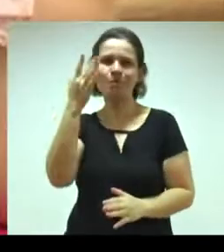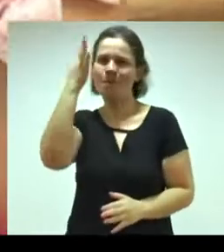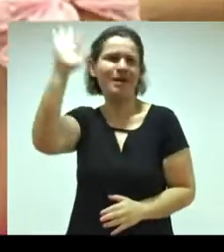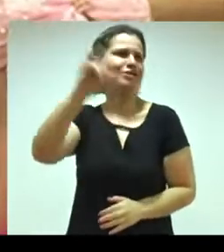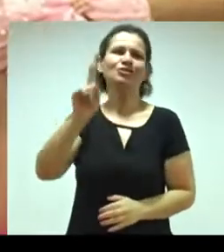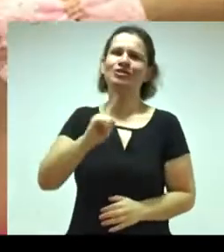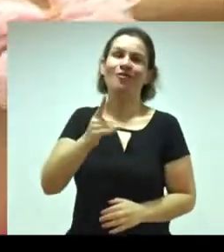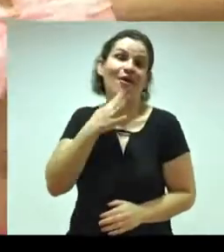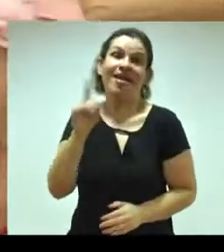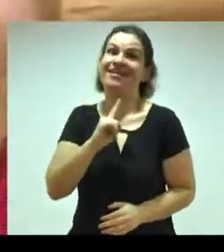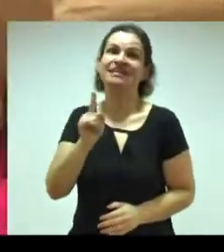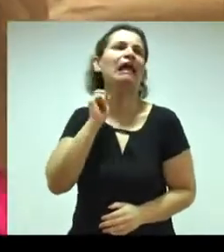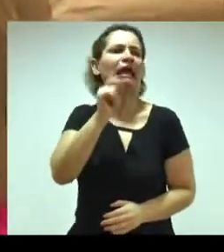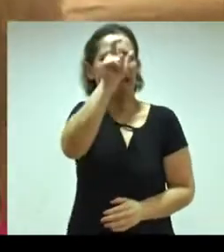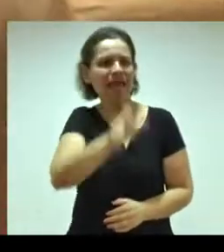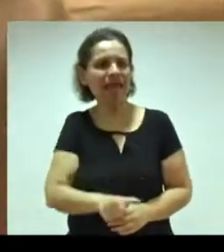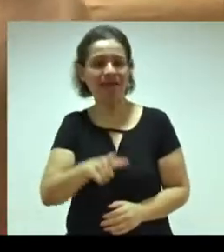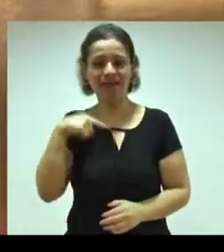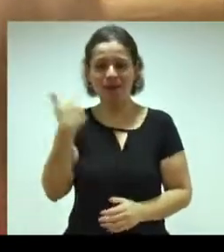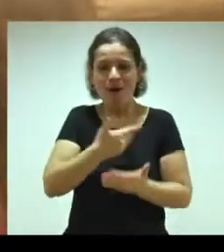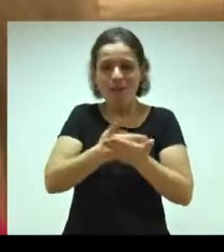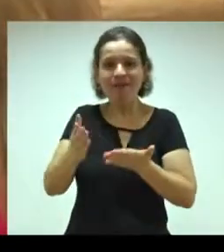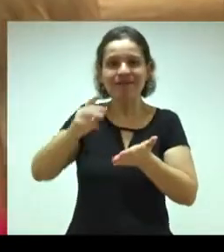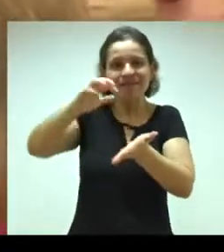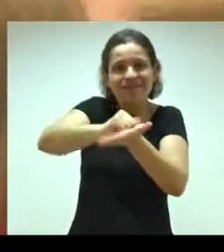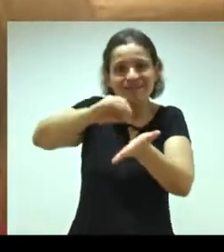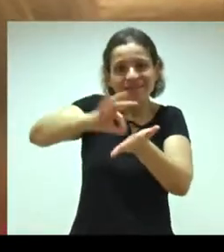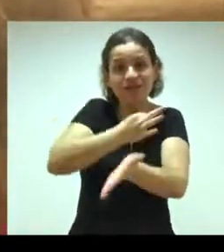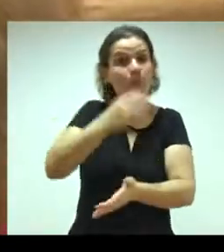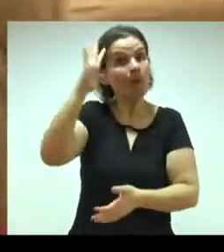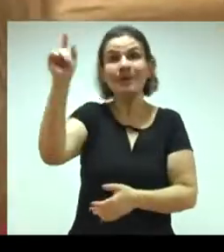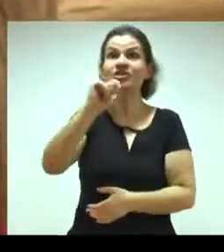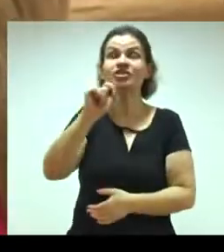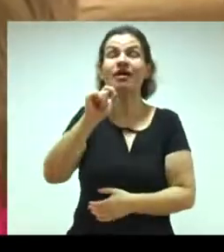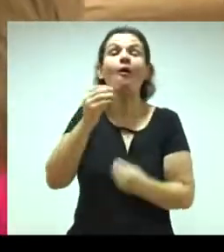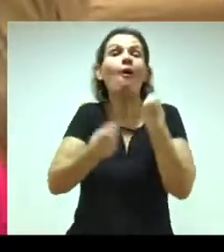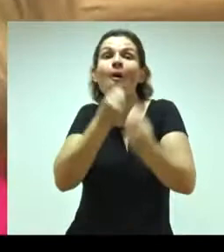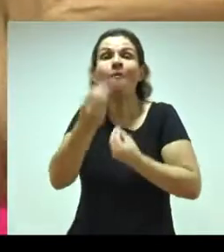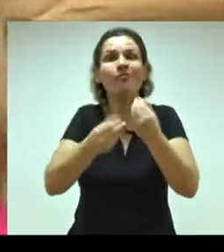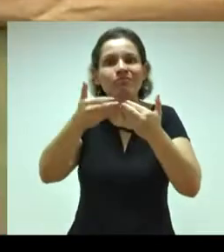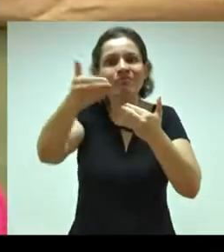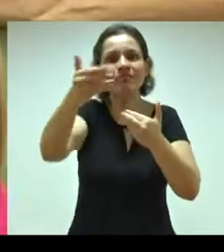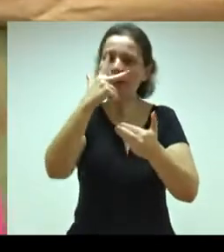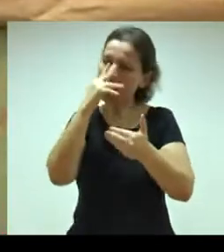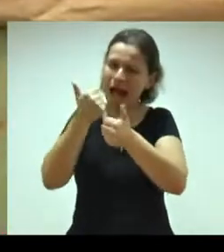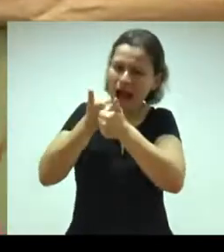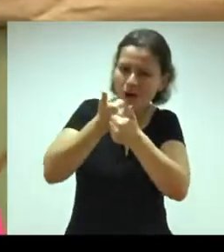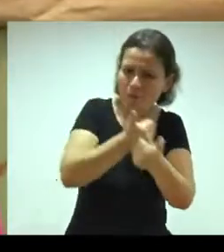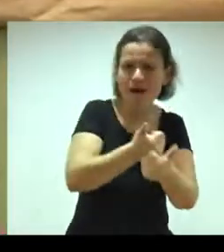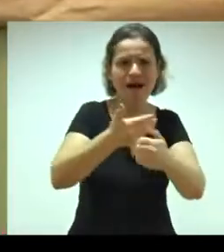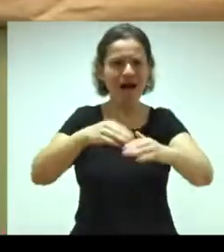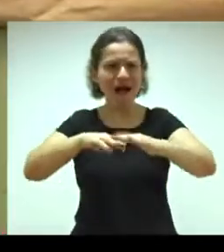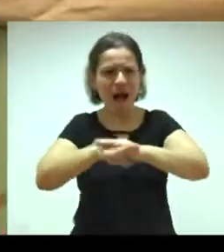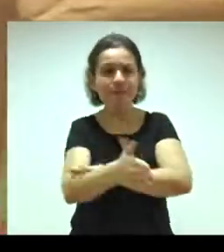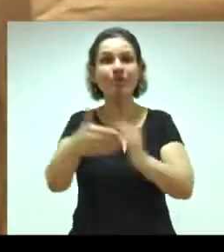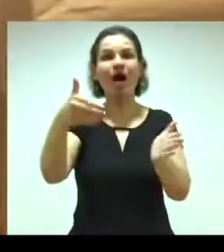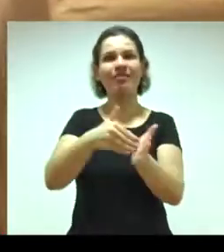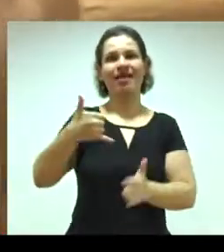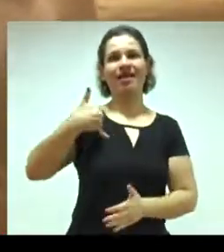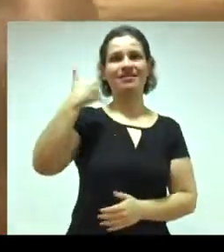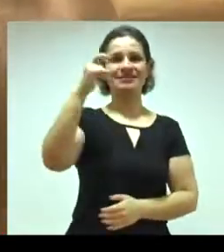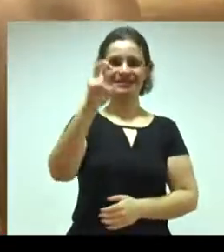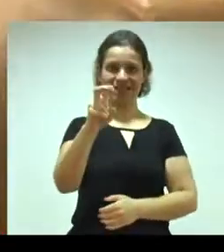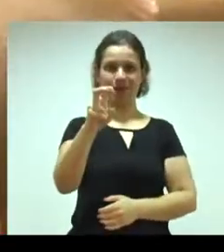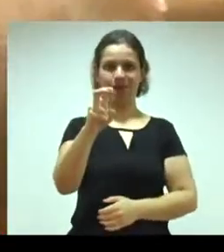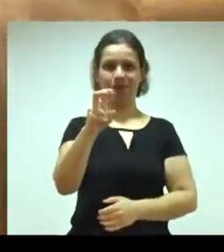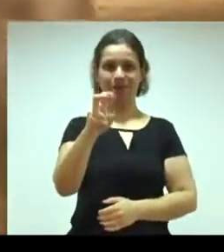imaginam, né? Quem é, a gente começa a se inscrever e eles nem imaginam como vai ser. E acompanha todo o hábito até os cinco anos.